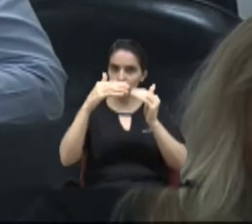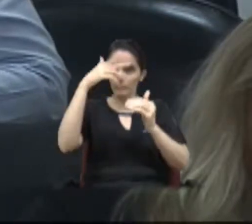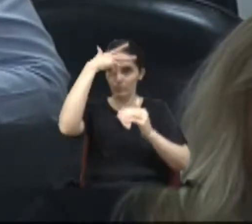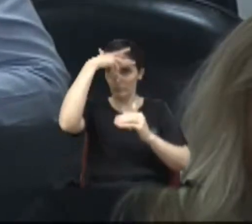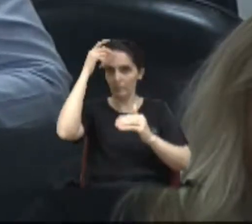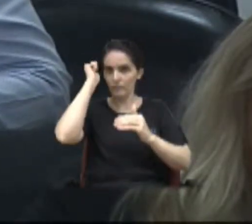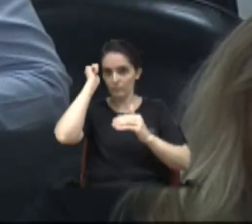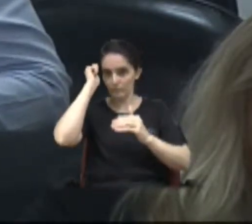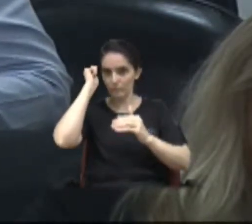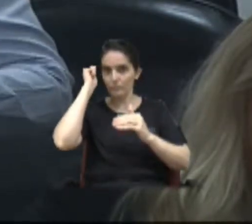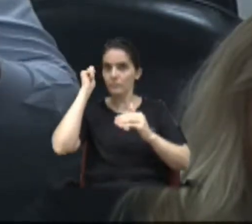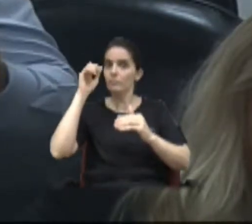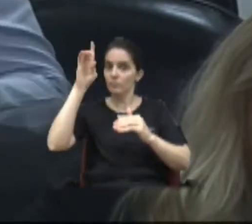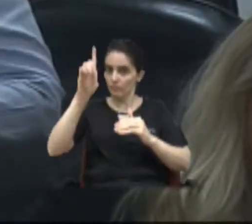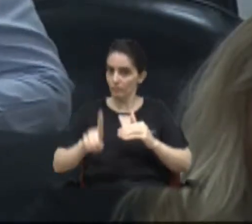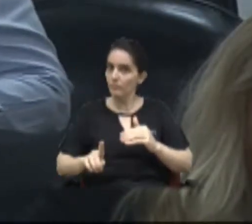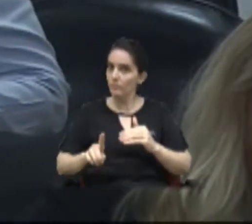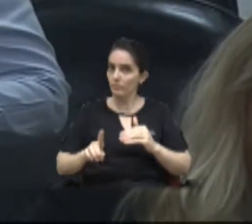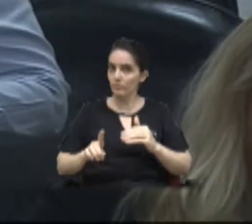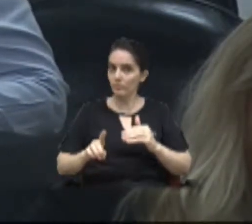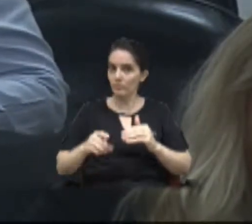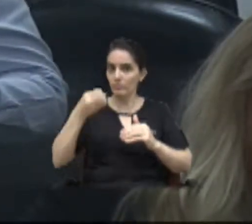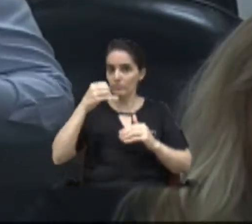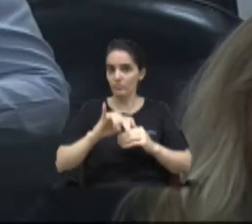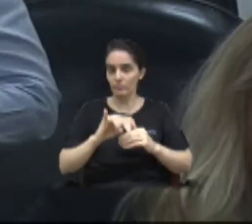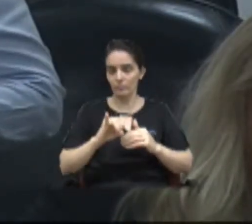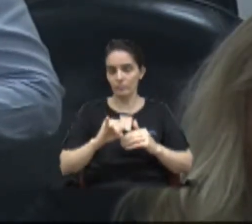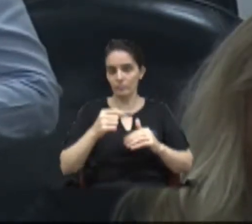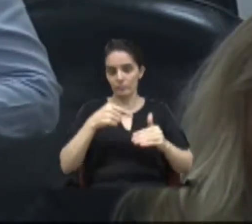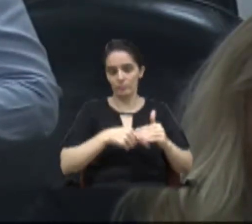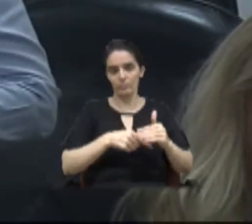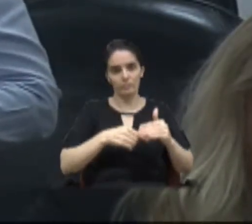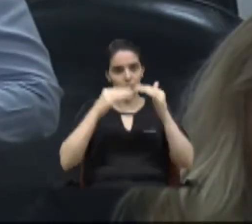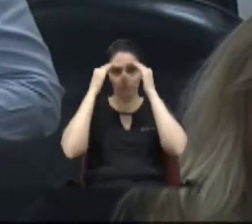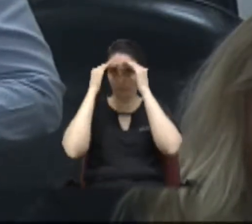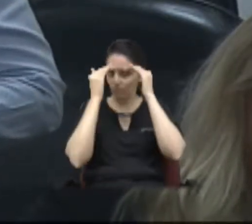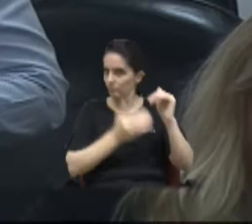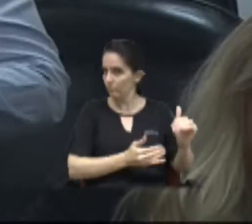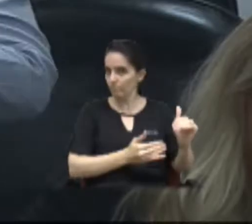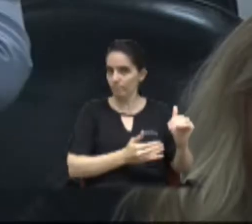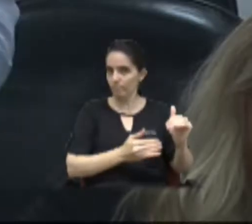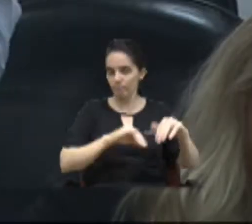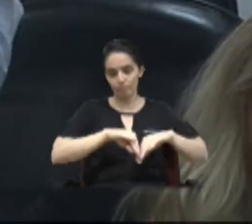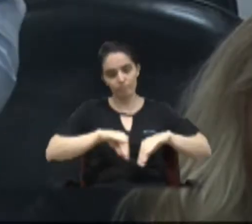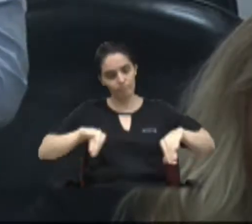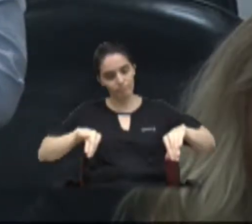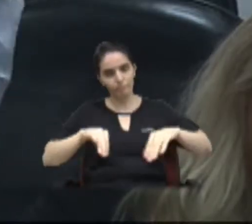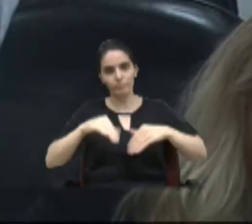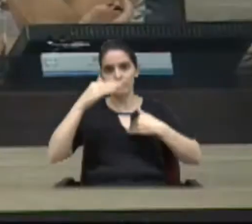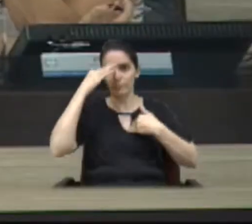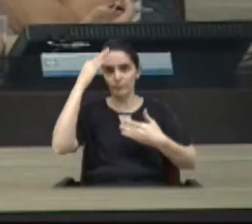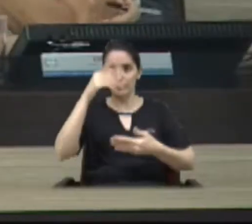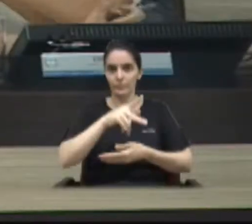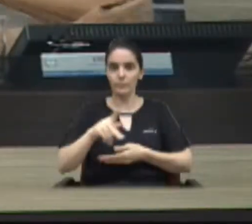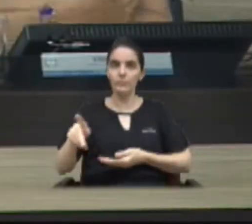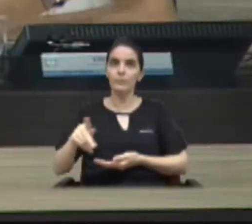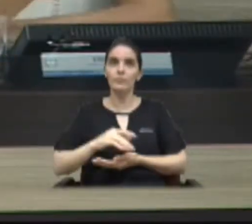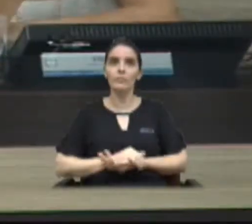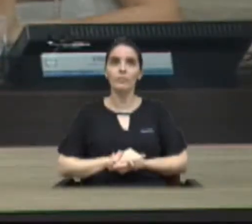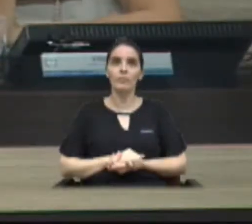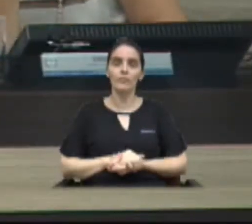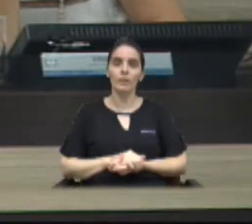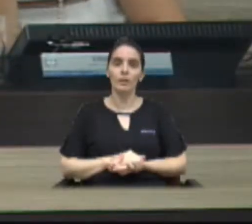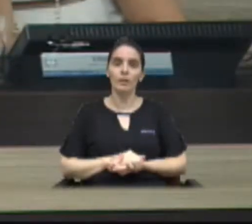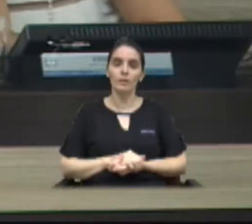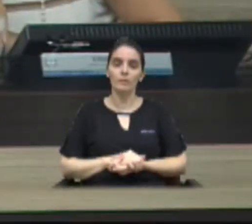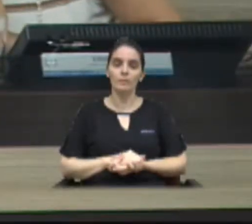tem os seus direitos. Quando não há o dever nem o direito, então se quebra o contrato. Muito obrigado, senhor presidente. A